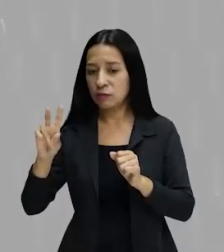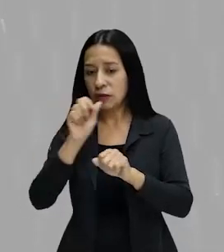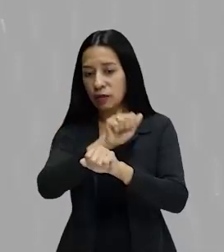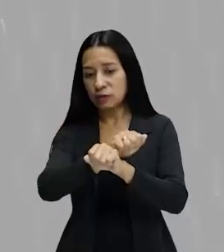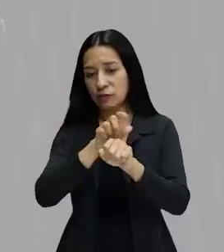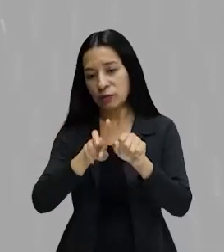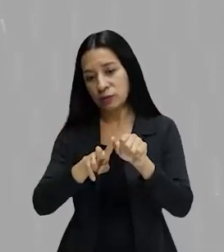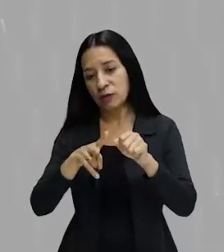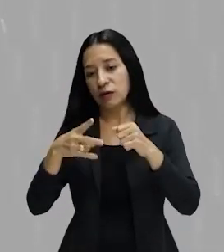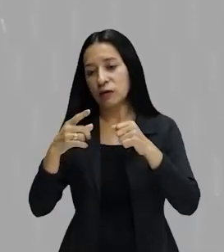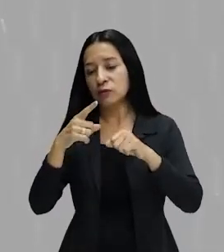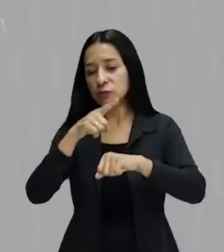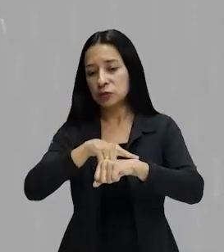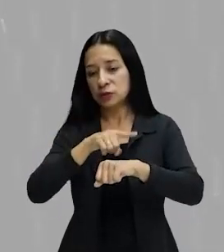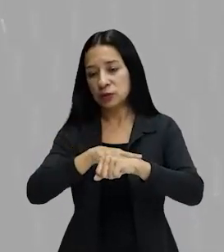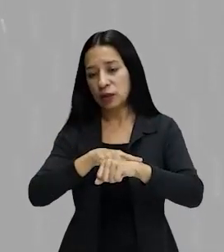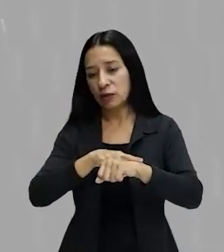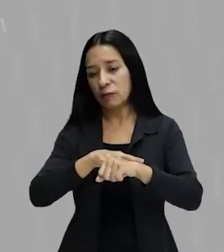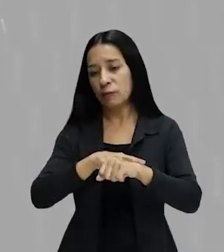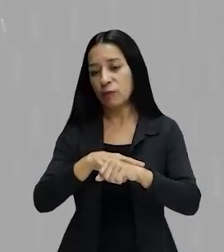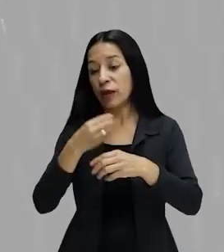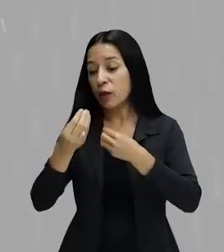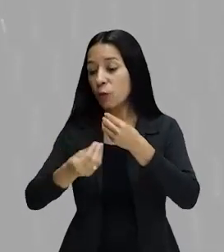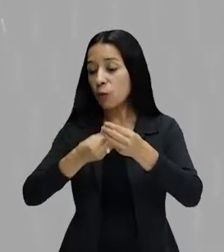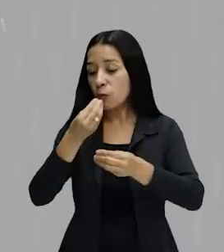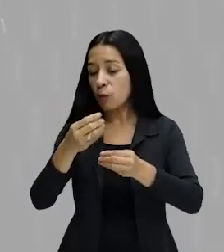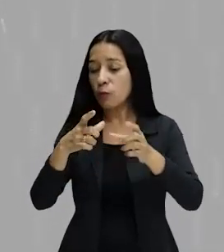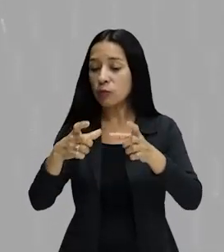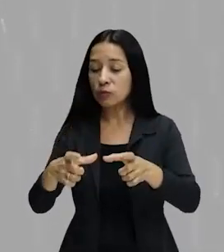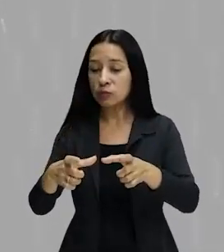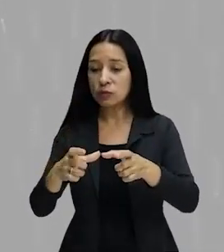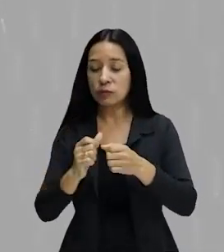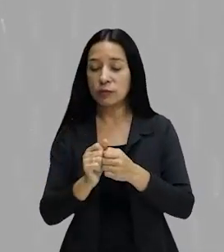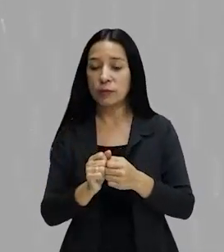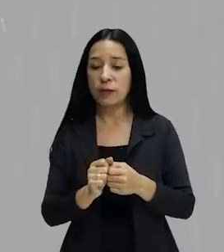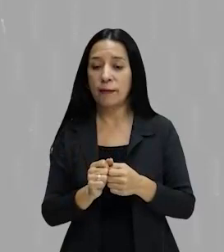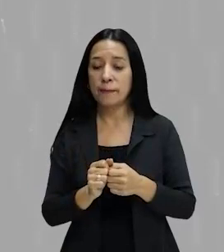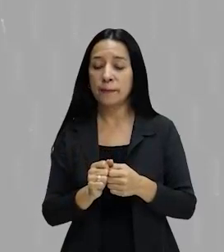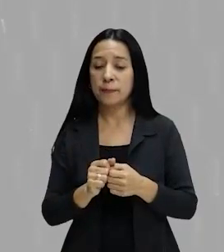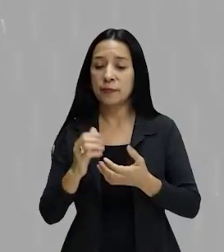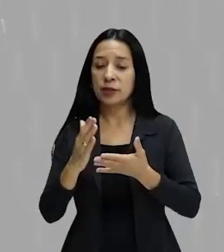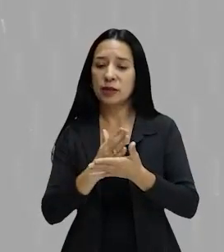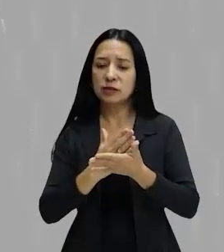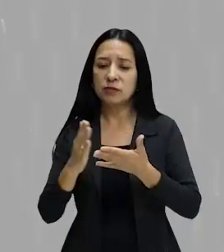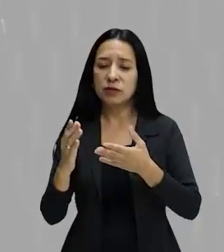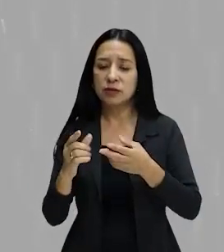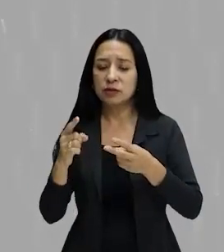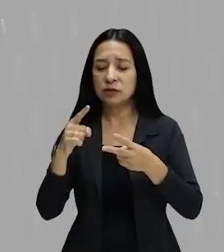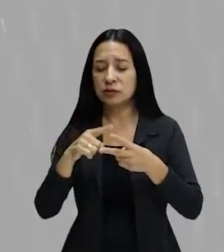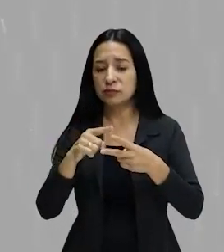Tá bom? Às vezes, é tempo. Deixa eu pensar em modo.